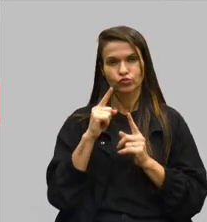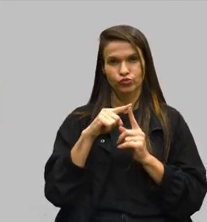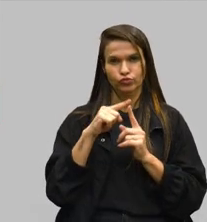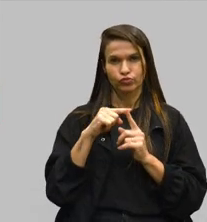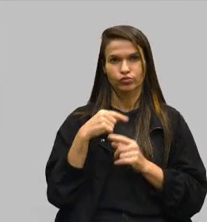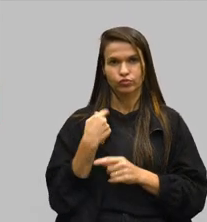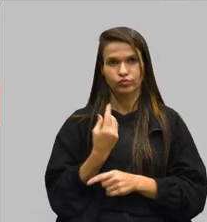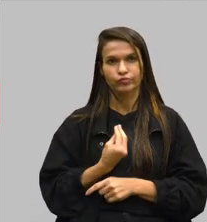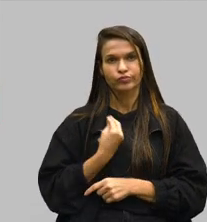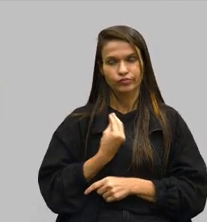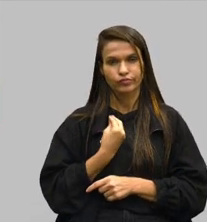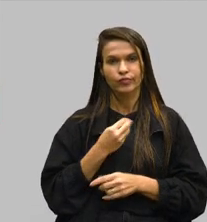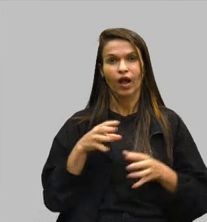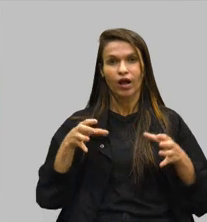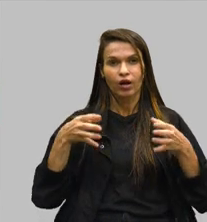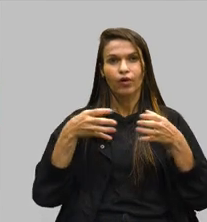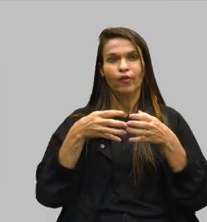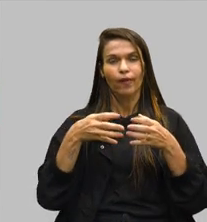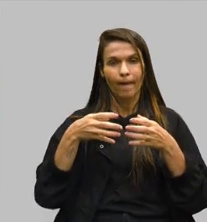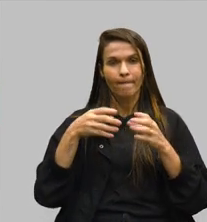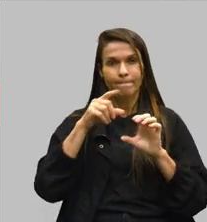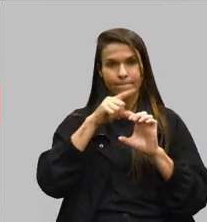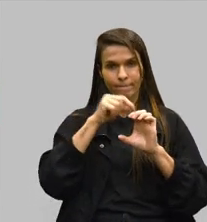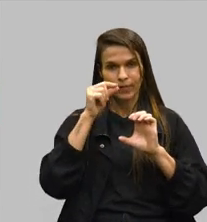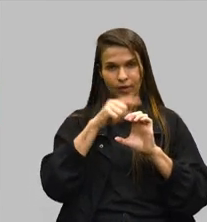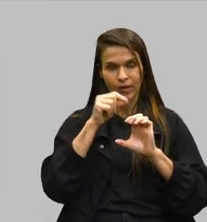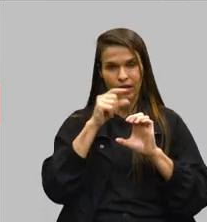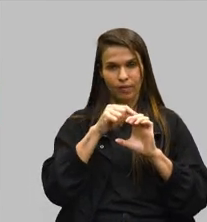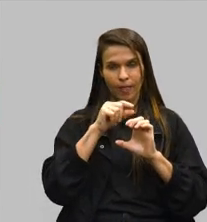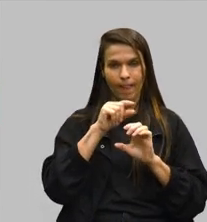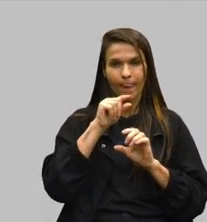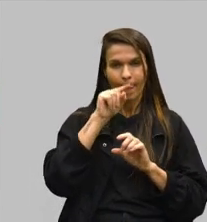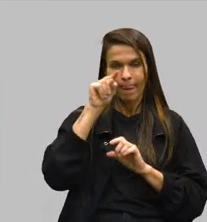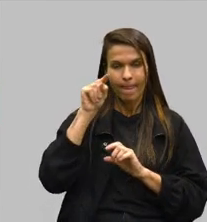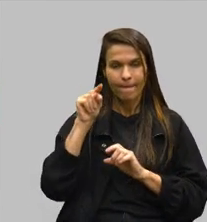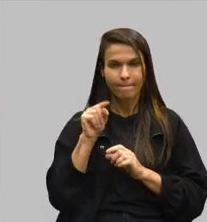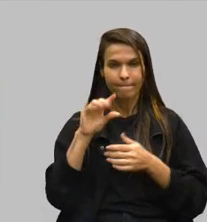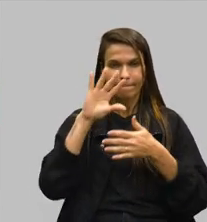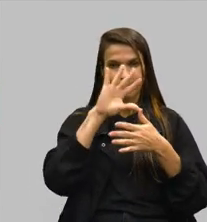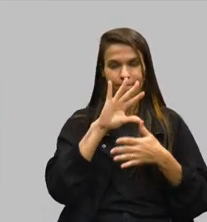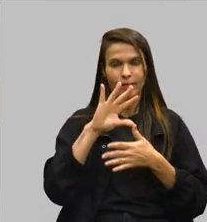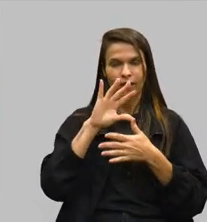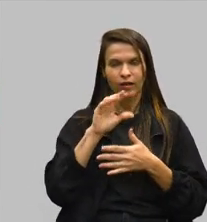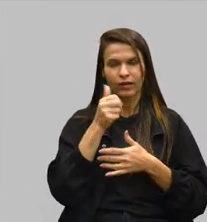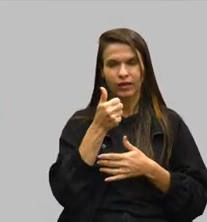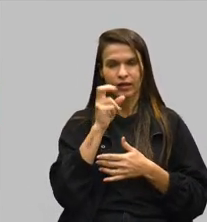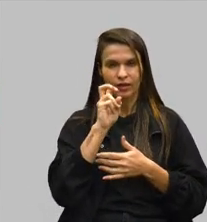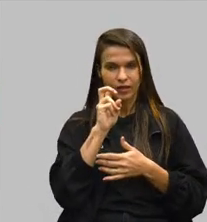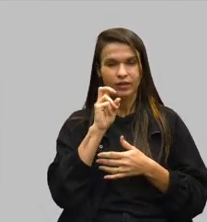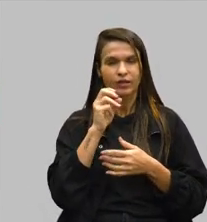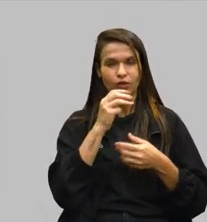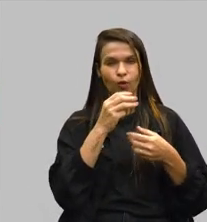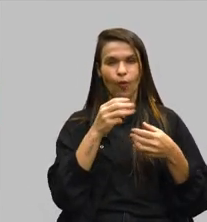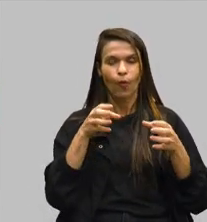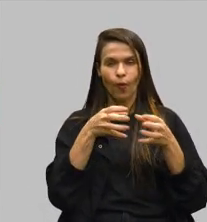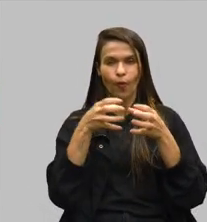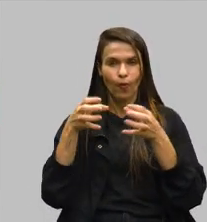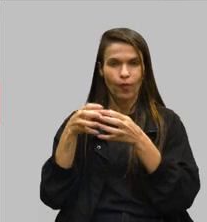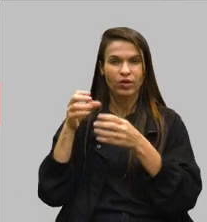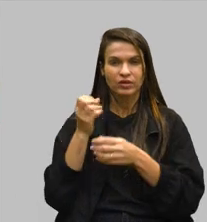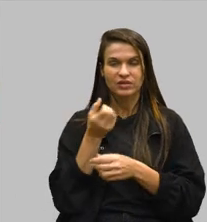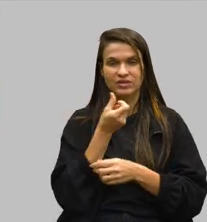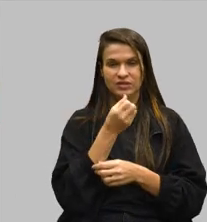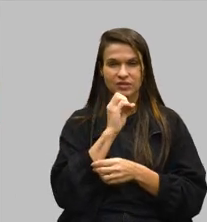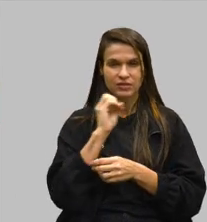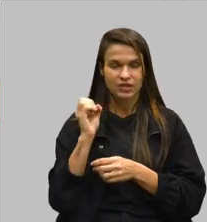A comunidade empreendedora, mapeamento dos empreendimentos em 15 comunidades, oferta de 600 vagas distribuídas em